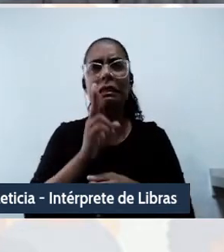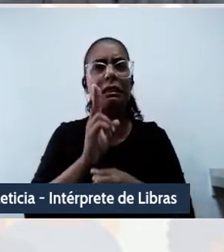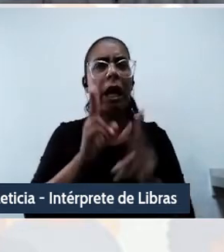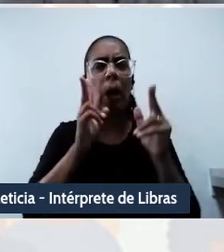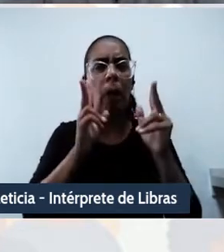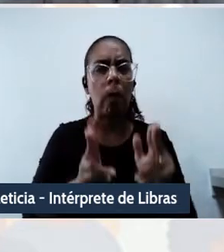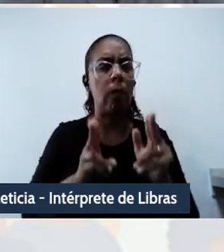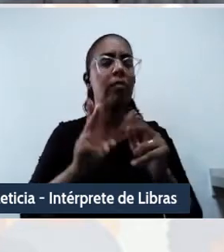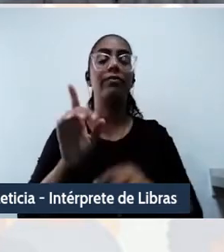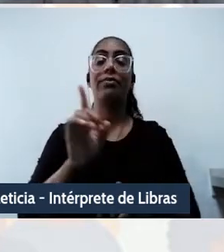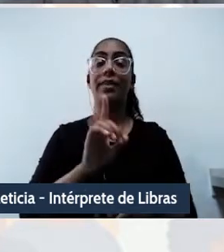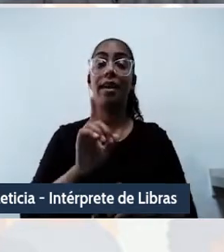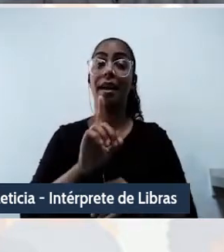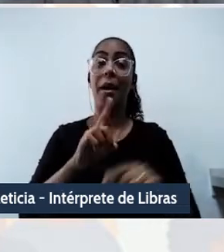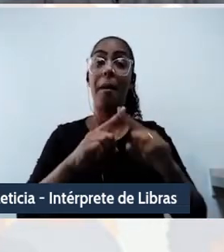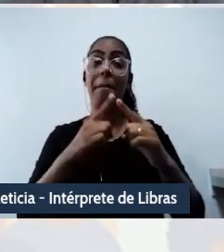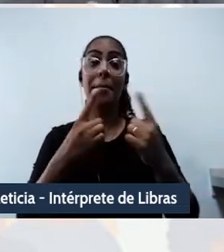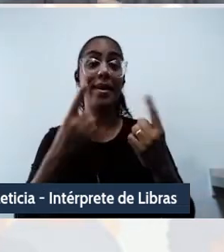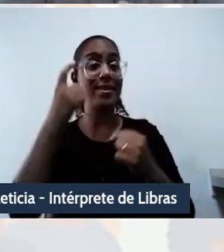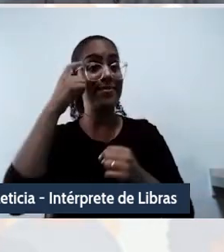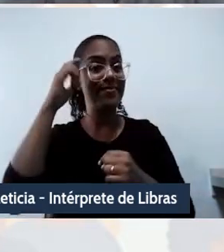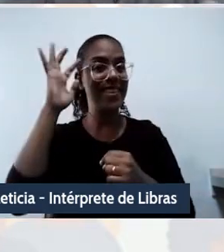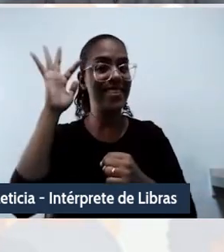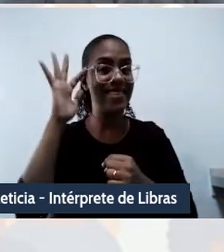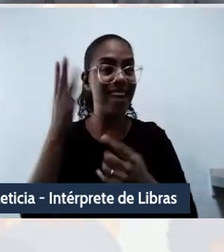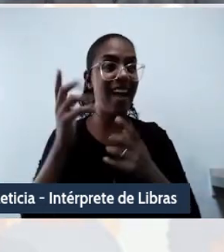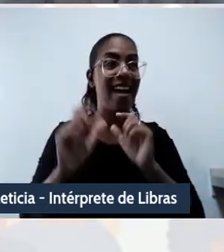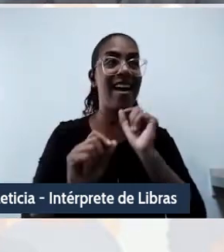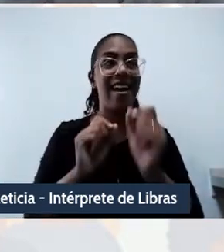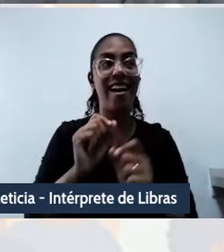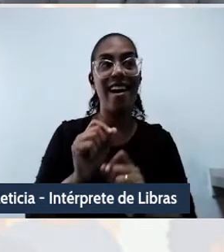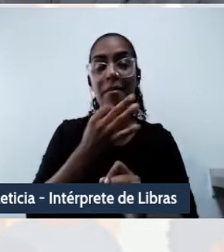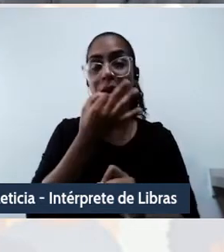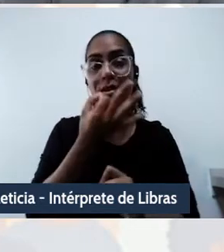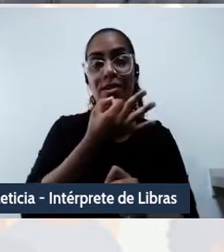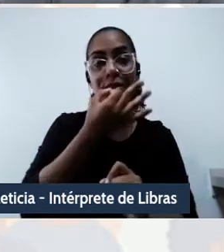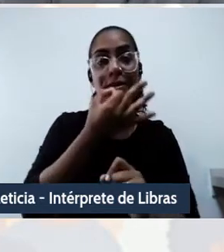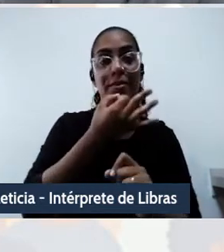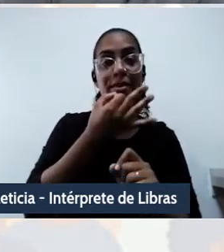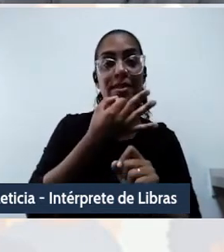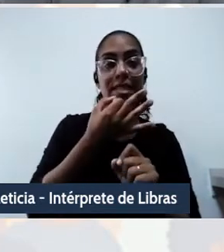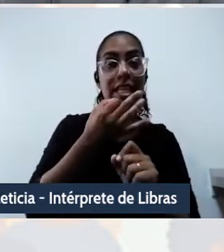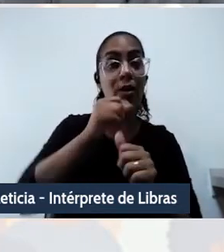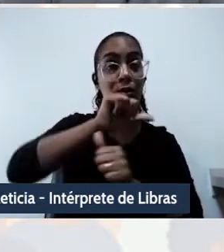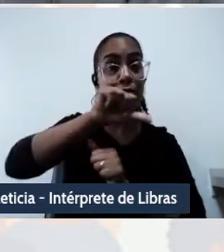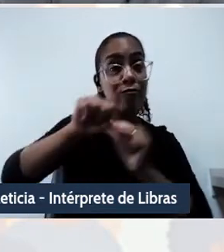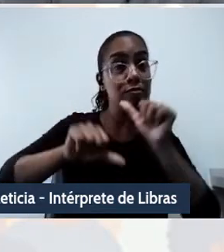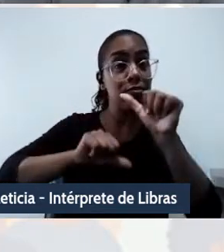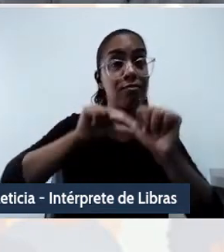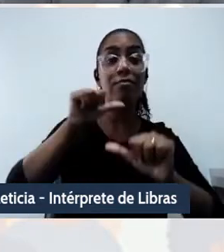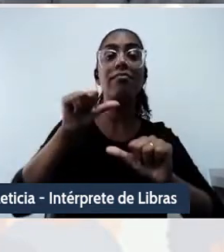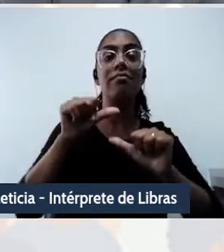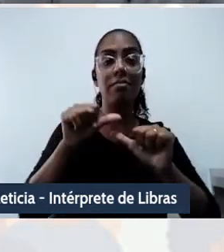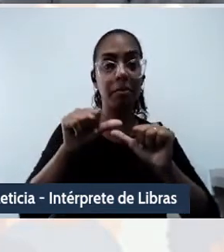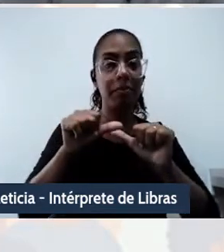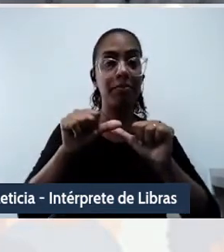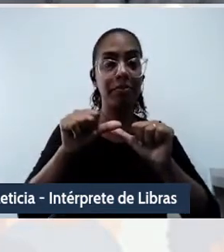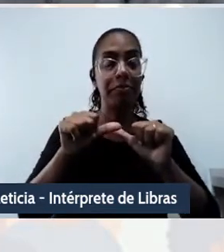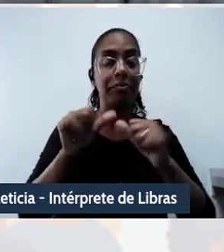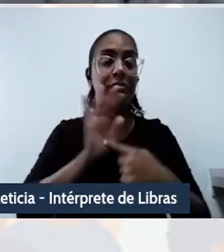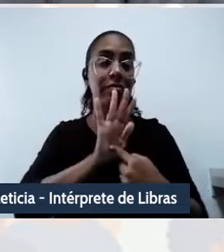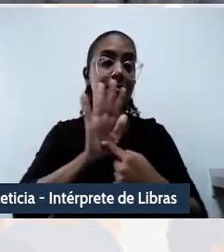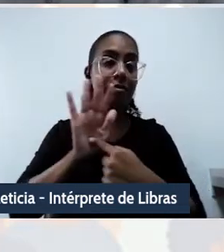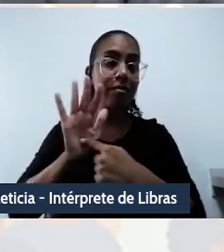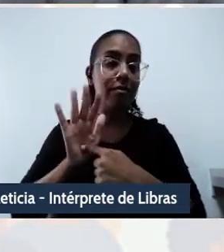a tecnodiversidade seria um processo reflexivo e recursivo que nos força a possibilidade de